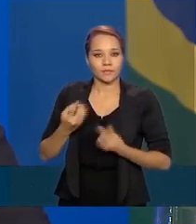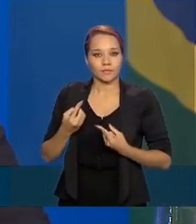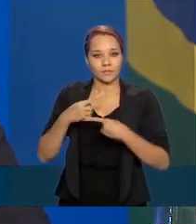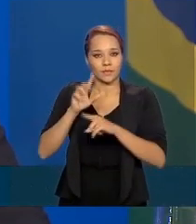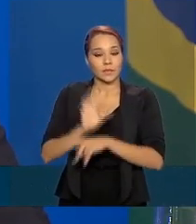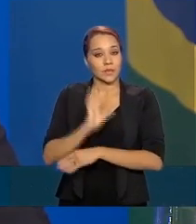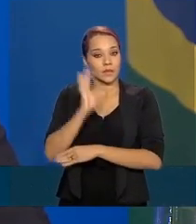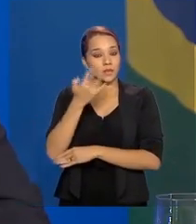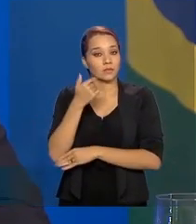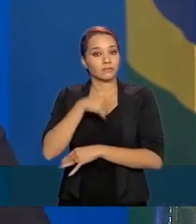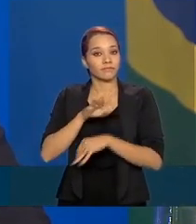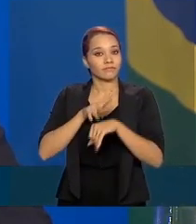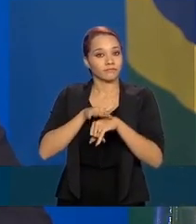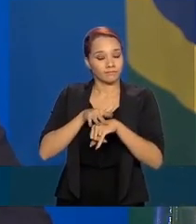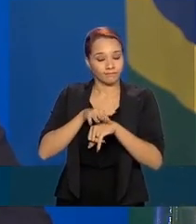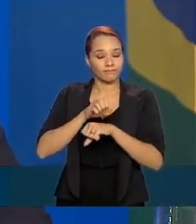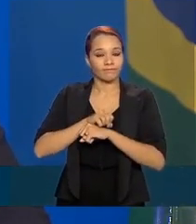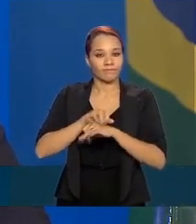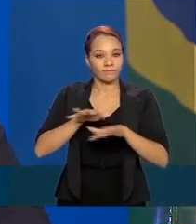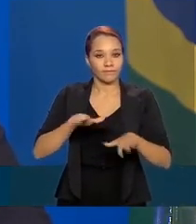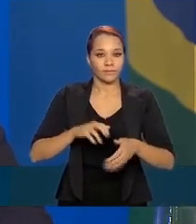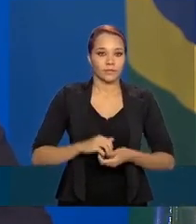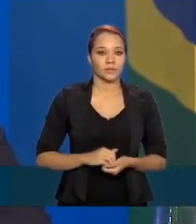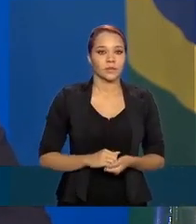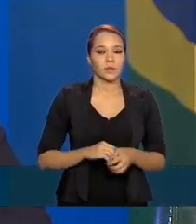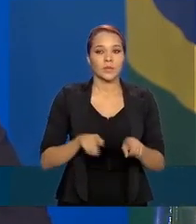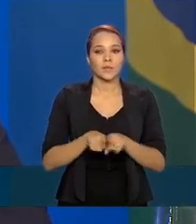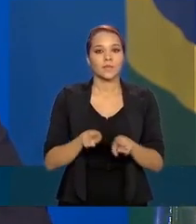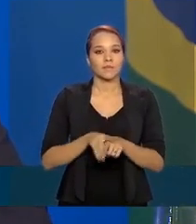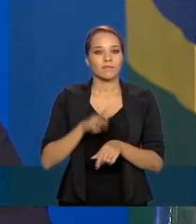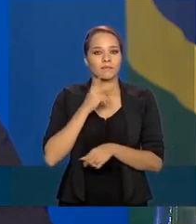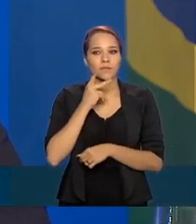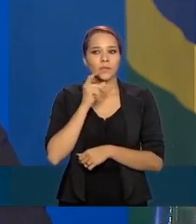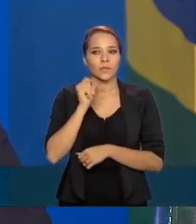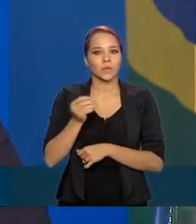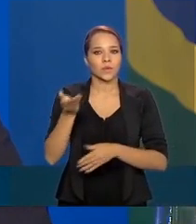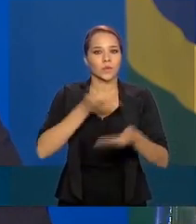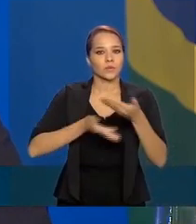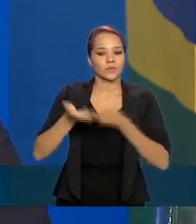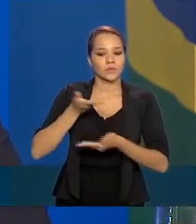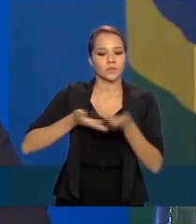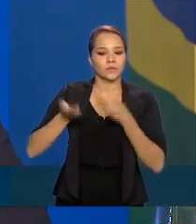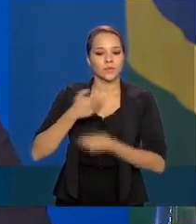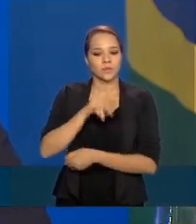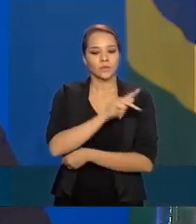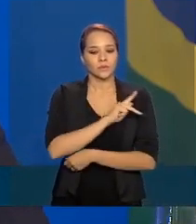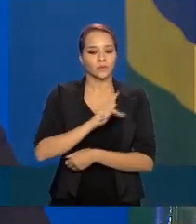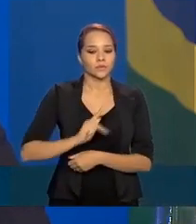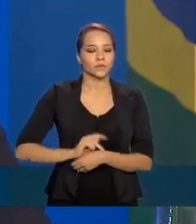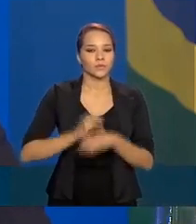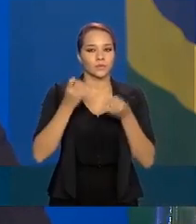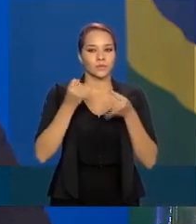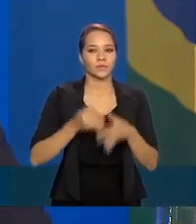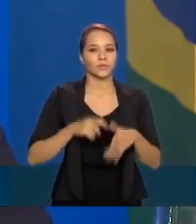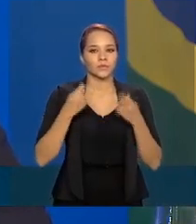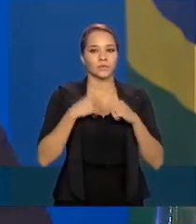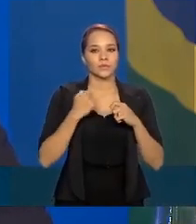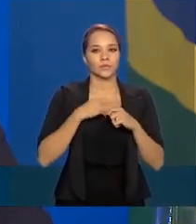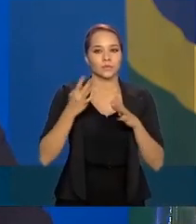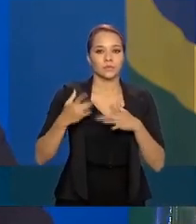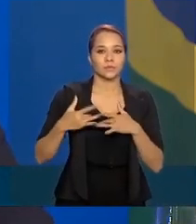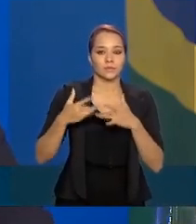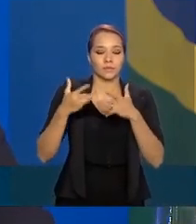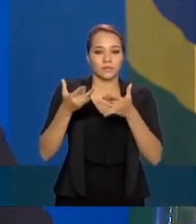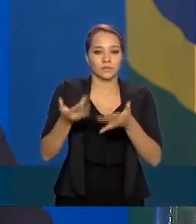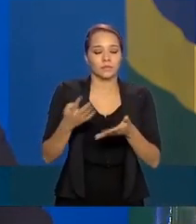situação, dessa pandemia. Falaram da cooperação, o presidente Trump se colocou à disposição para